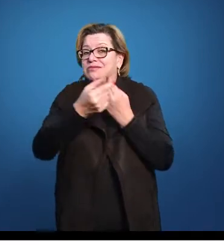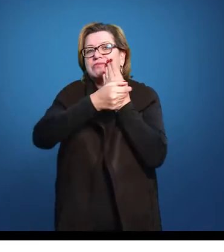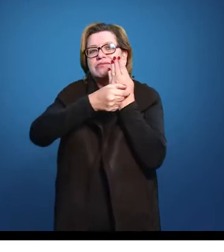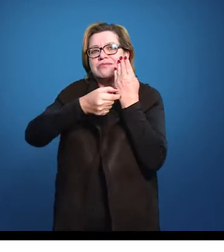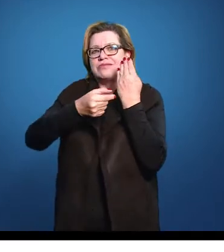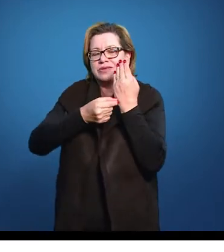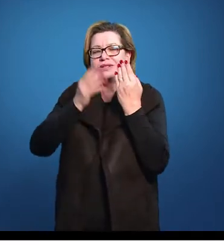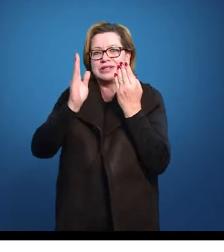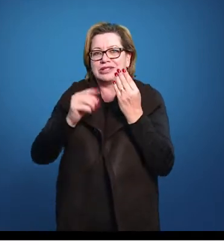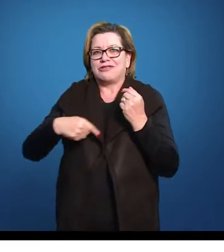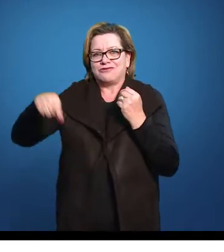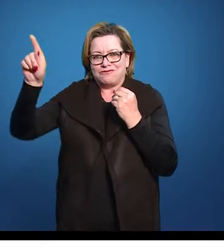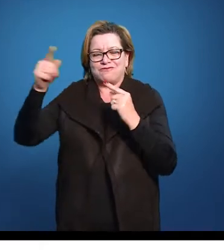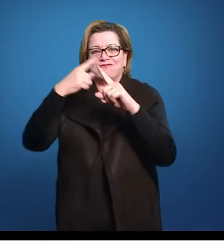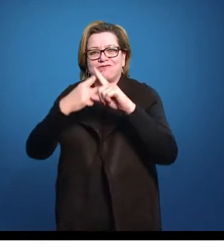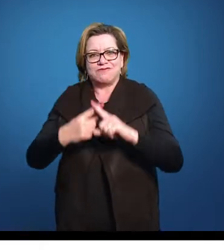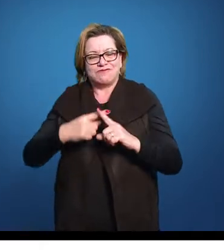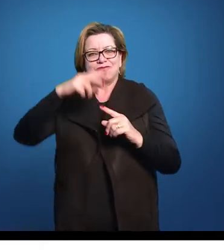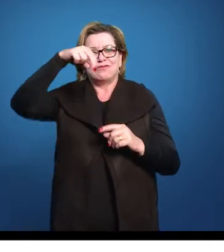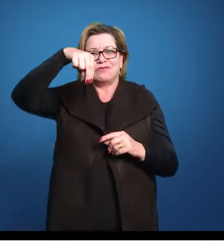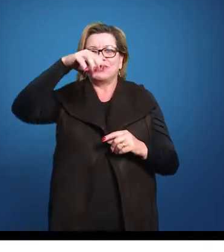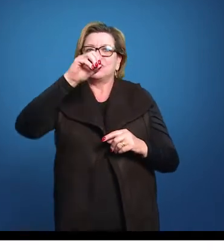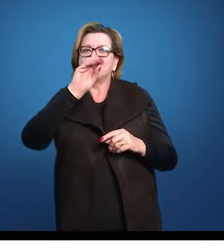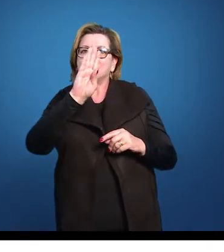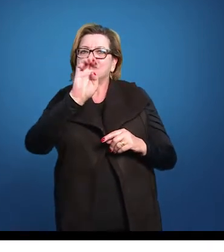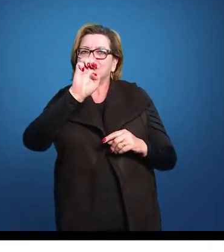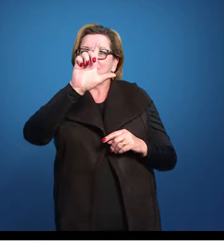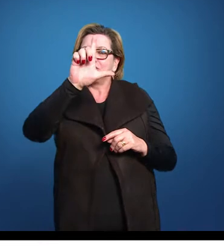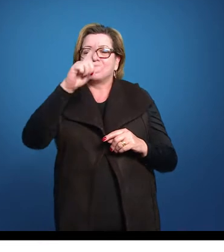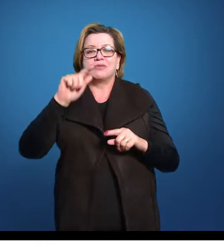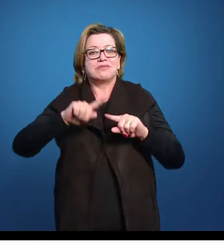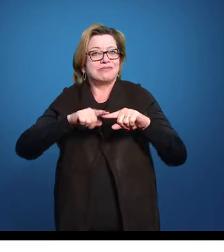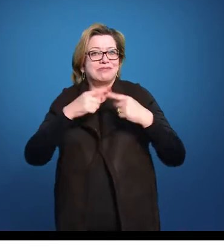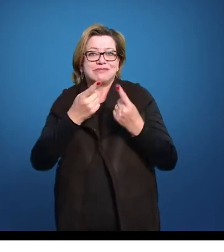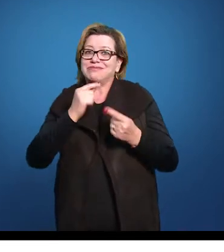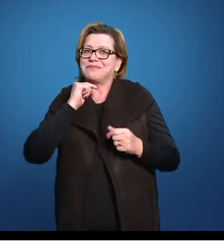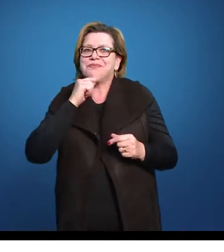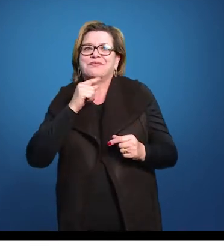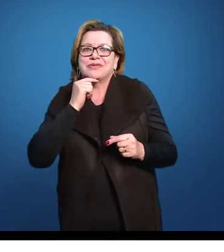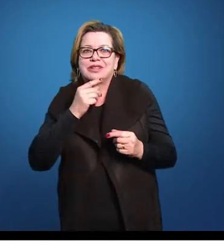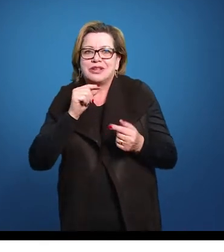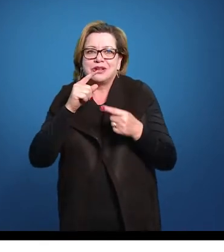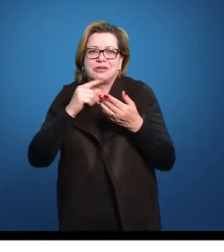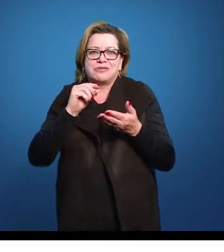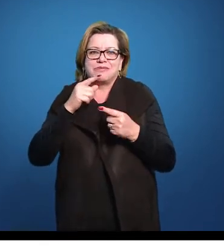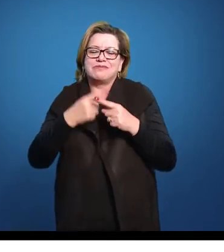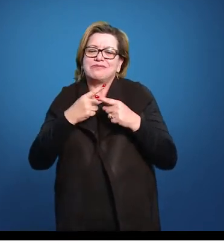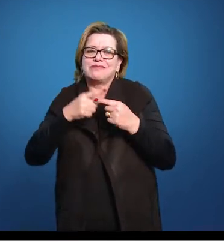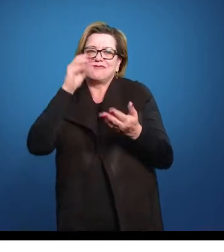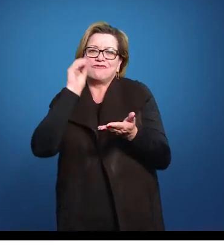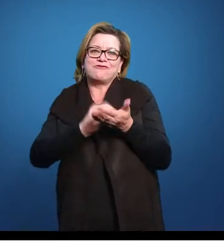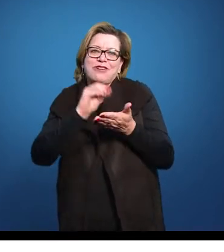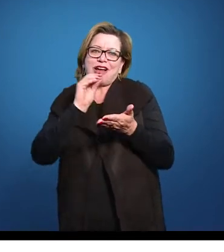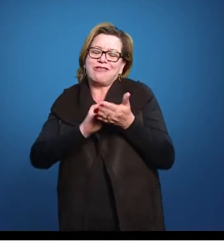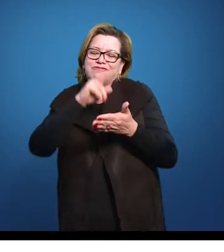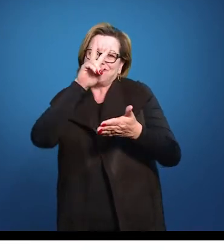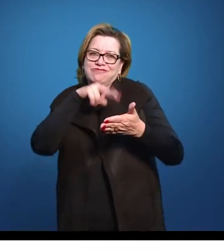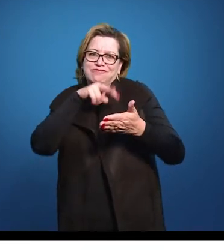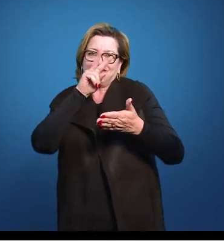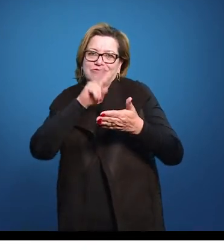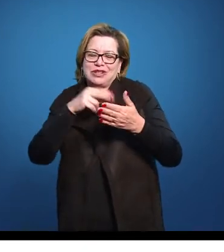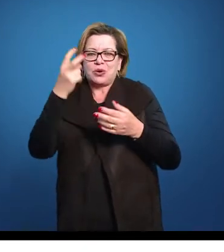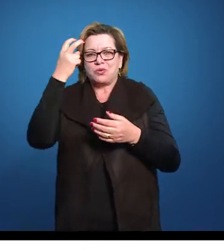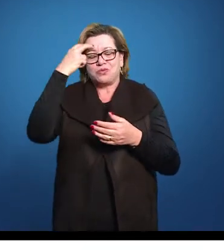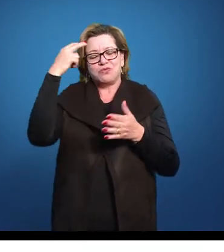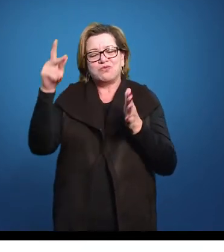a gente não ganhou o prêmio. Isso tem a ver com toda essa falta de leitura, é uma cultura não letrada. Porque quanto mais